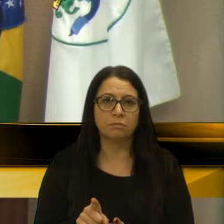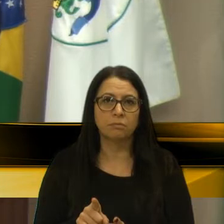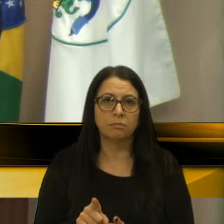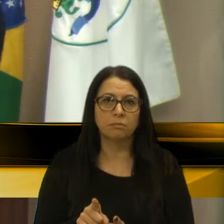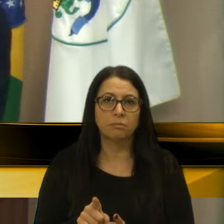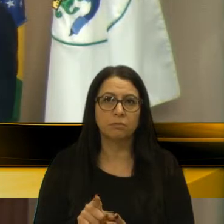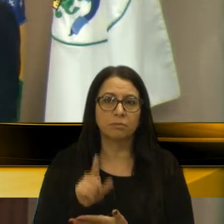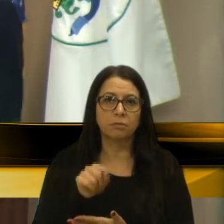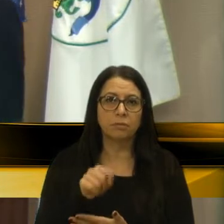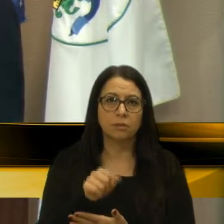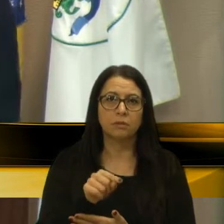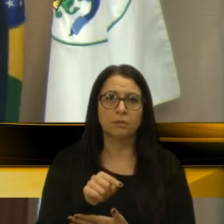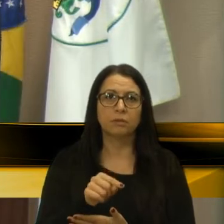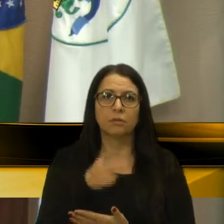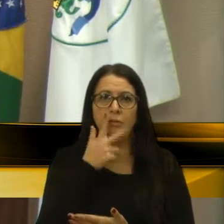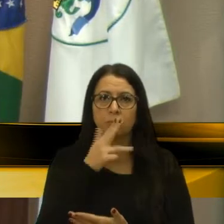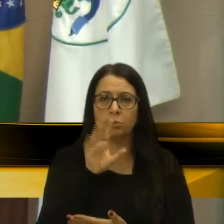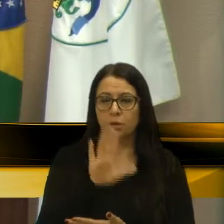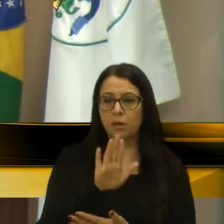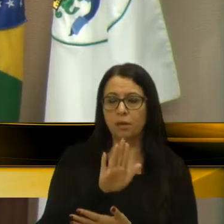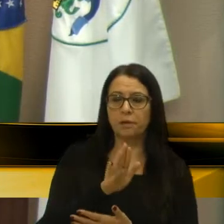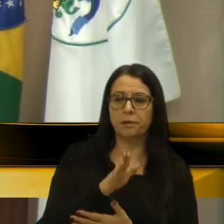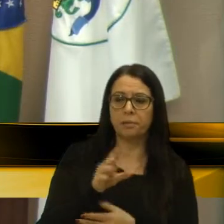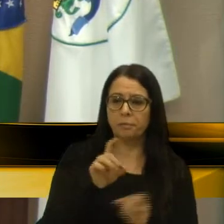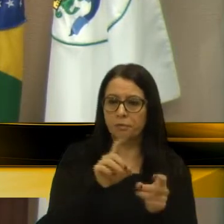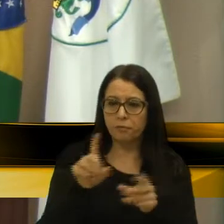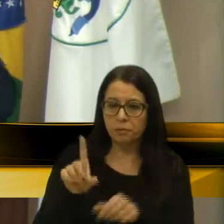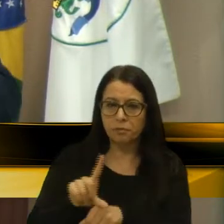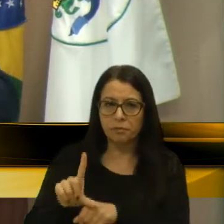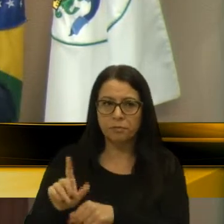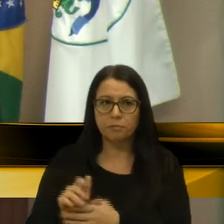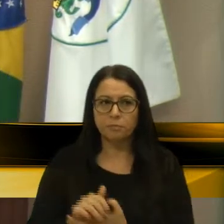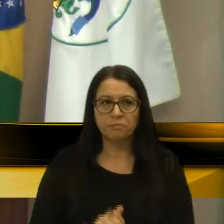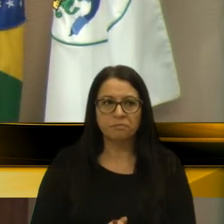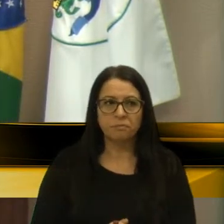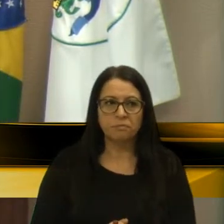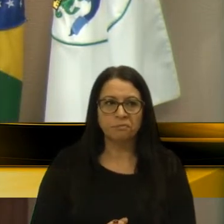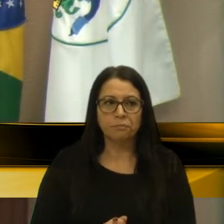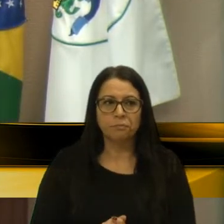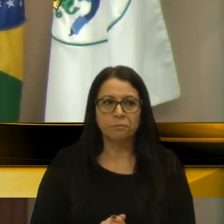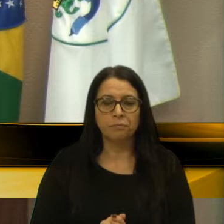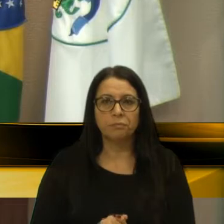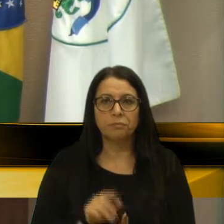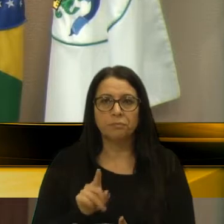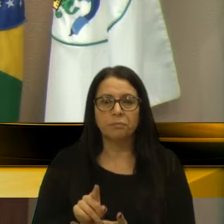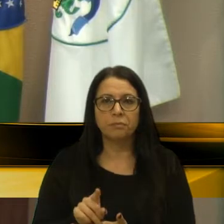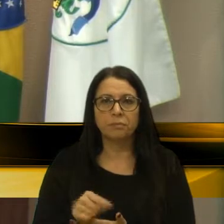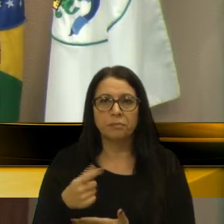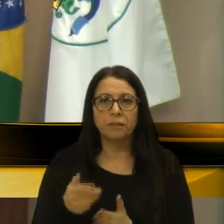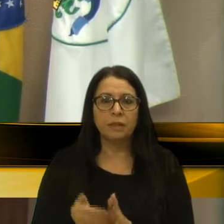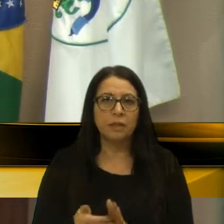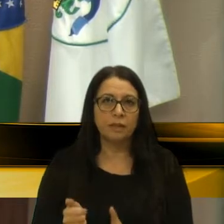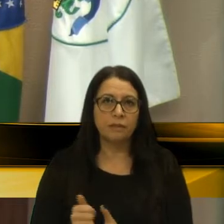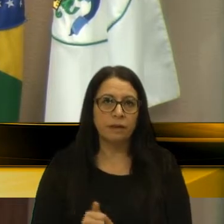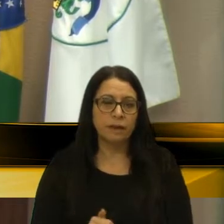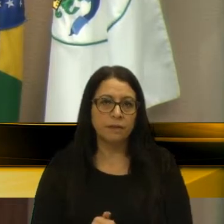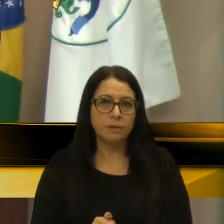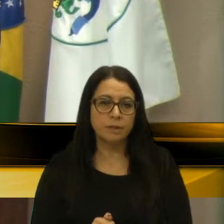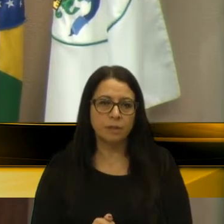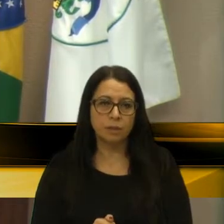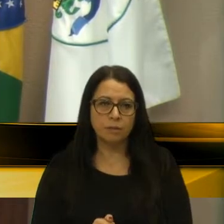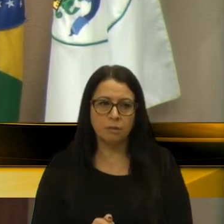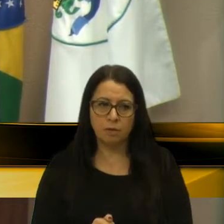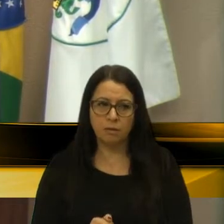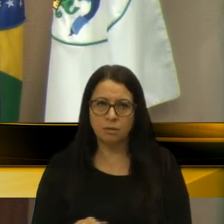uma pessoa quer colocar um comércio, é uma burocracia enorme. Temos que tirar essa canga, como a gente diz aqui,